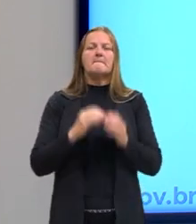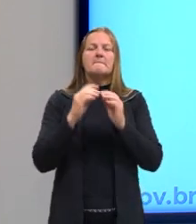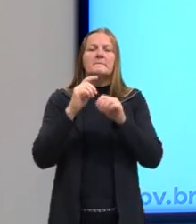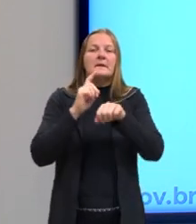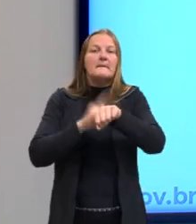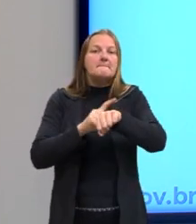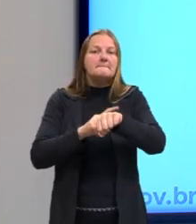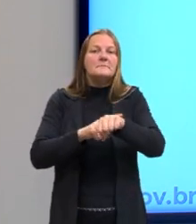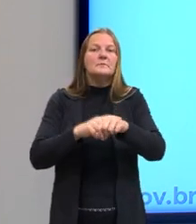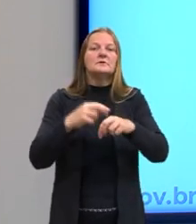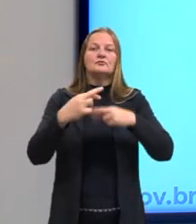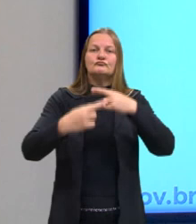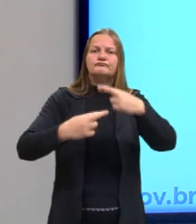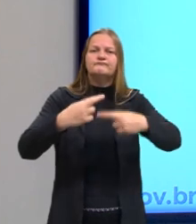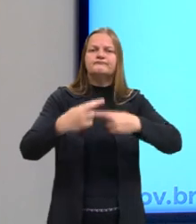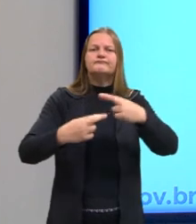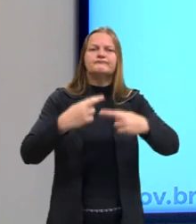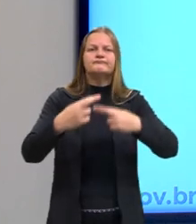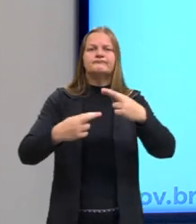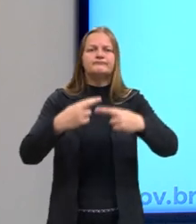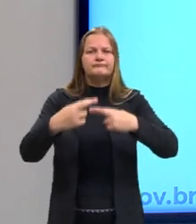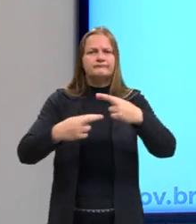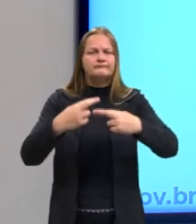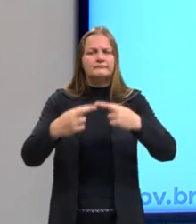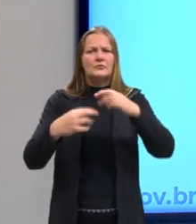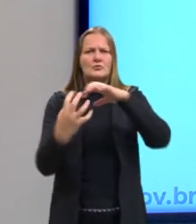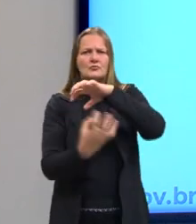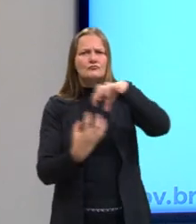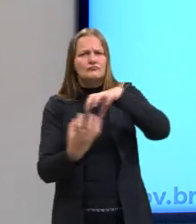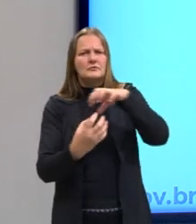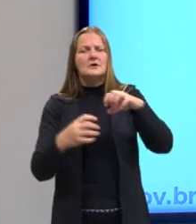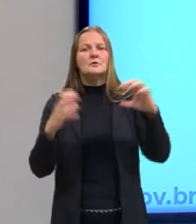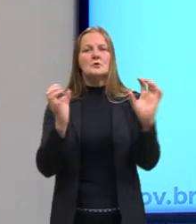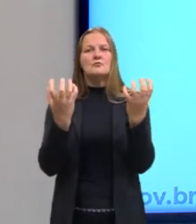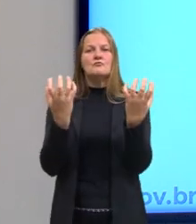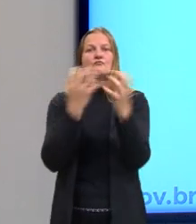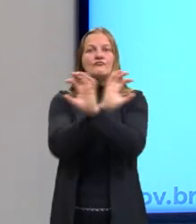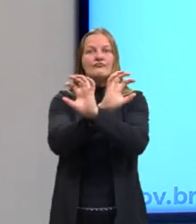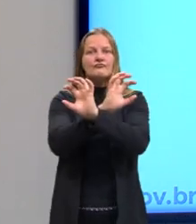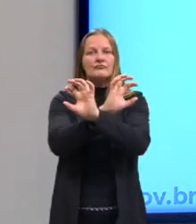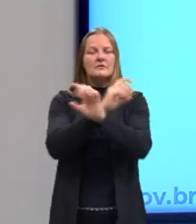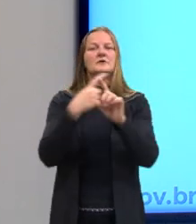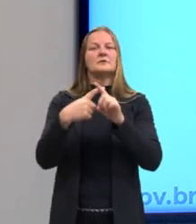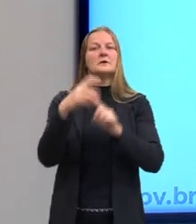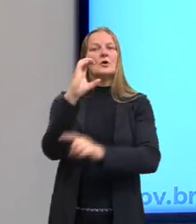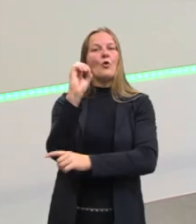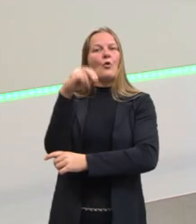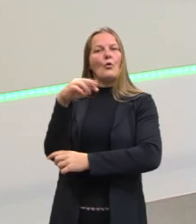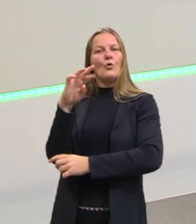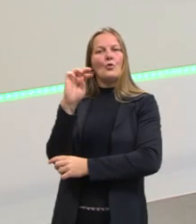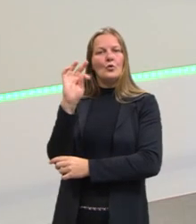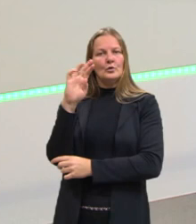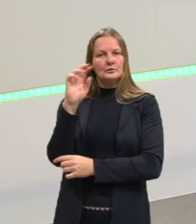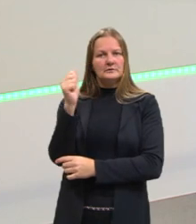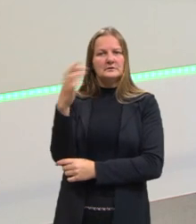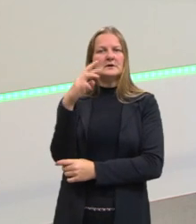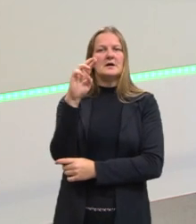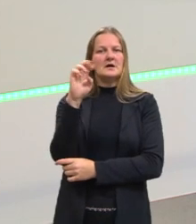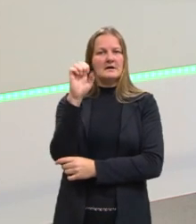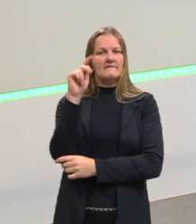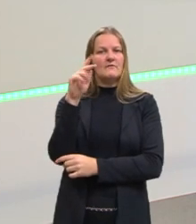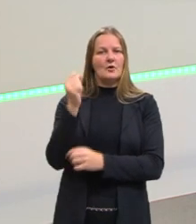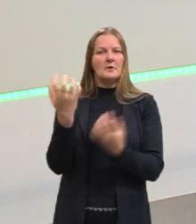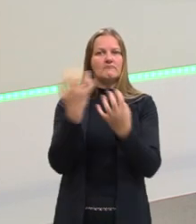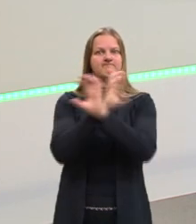reforma, da contra-reforma e inquisição. Então, isso tudo estava acontecendo nesse momento. E isso vai respingar lá na